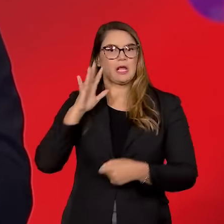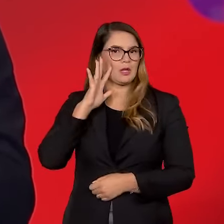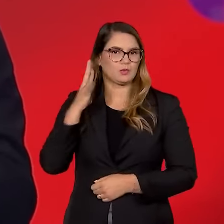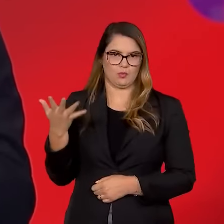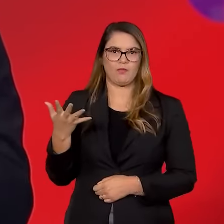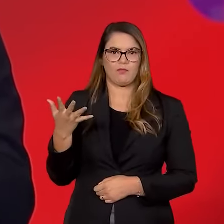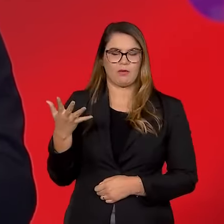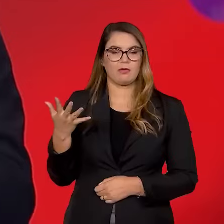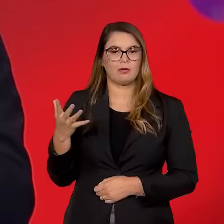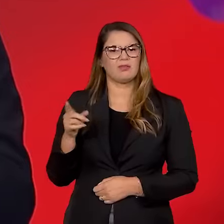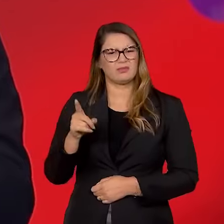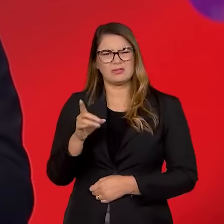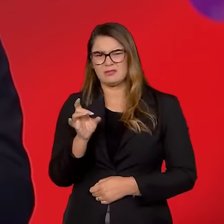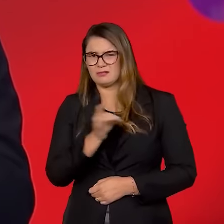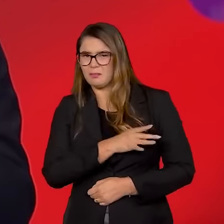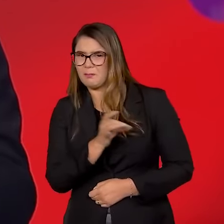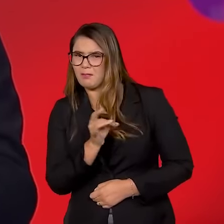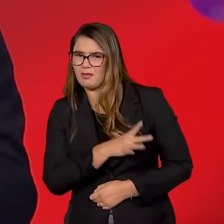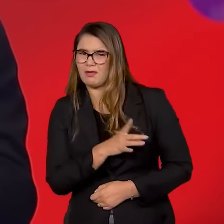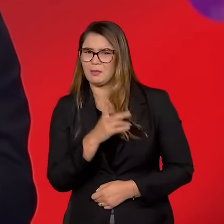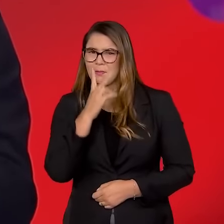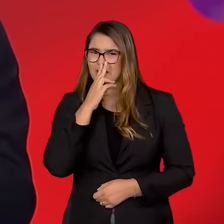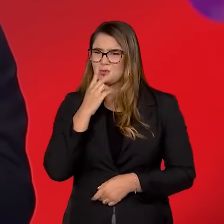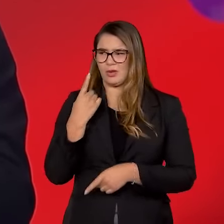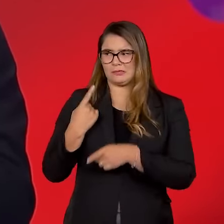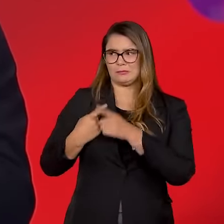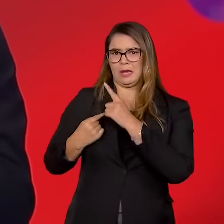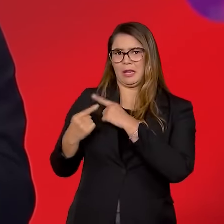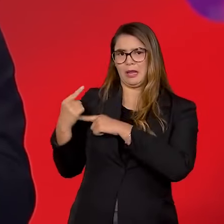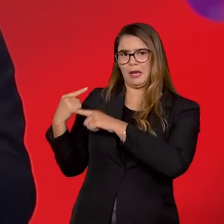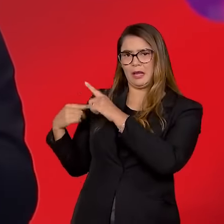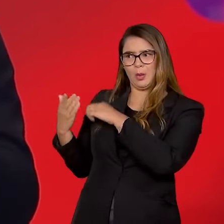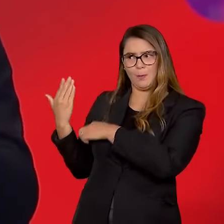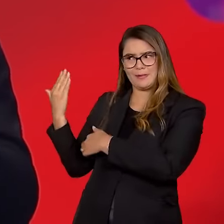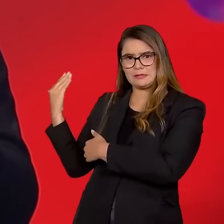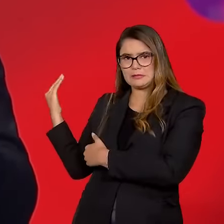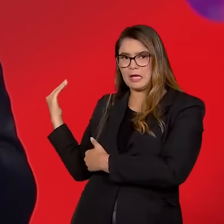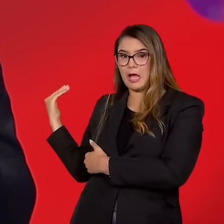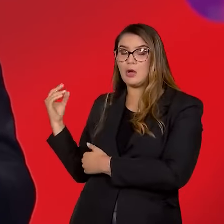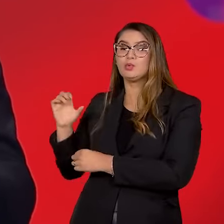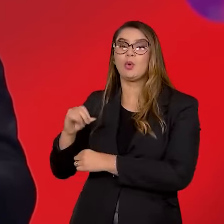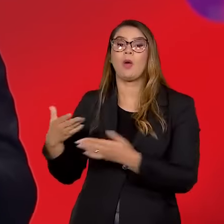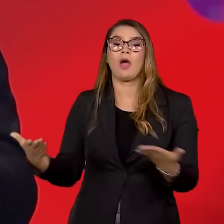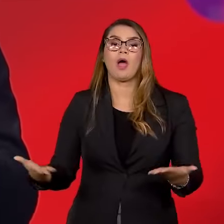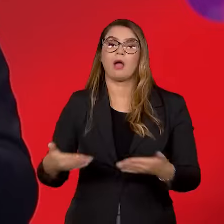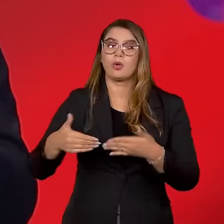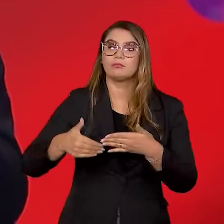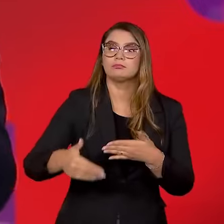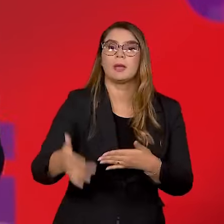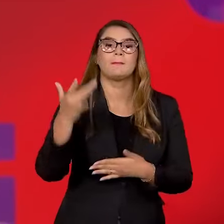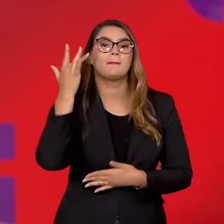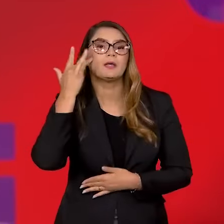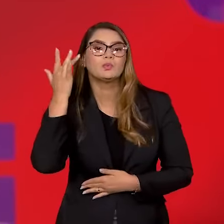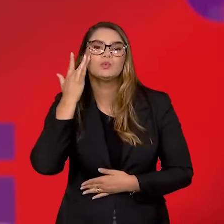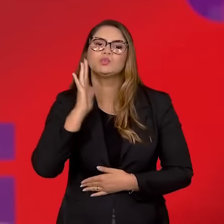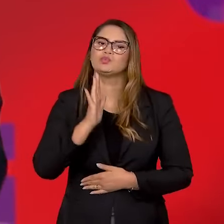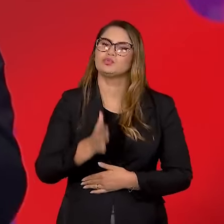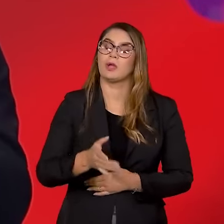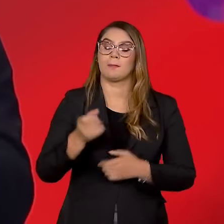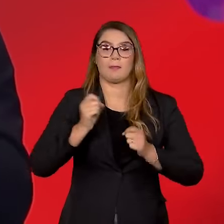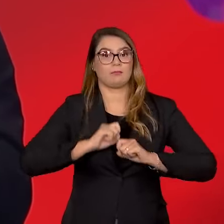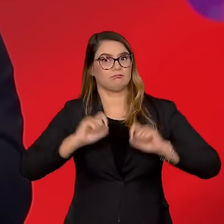Você teme que isso... A gente esteja voltando um pouquinho ao passado? Ou as coisas já estão mais maduras para a gente conseguir acender os sinais